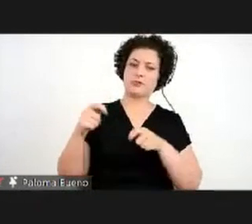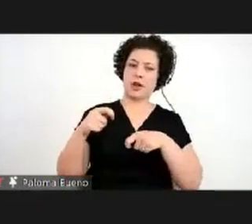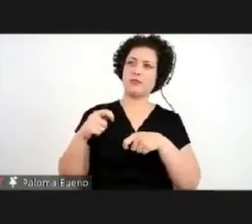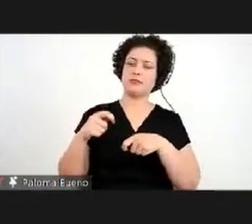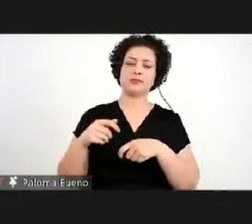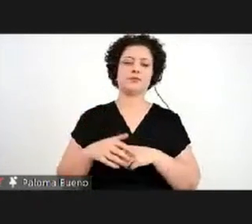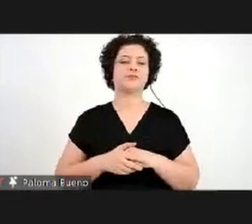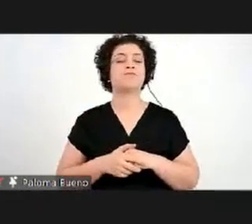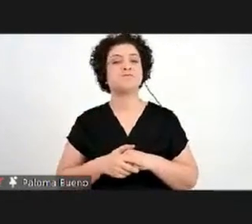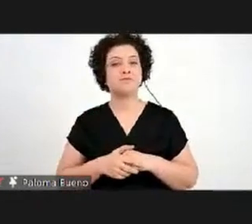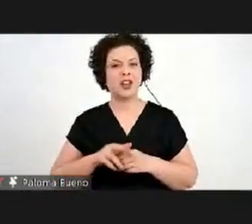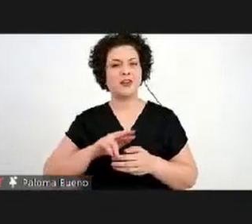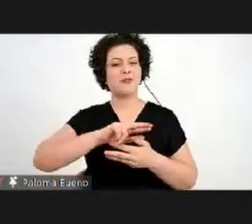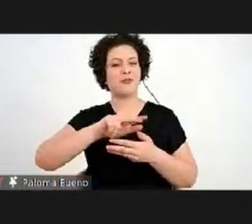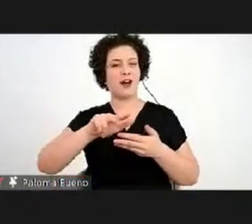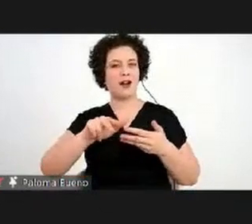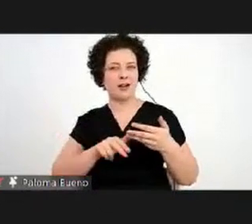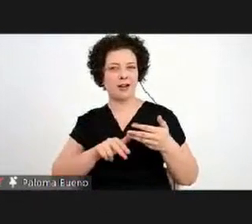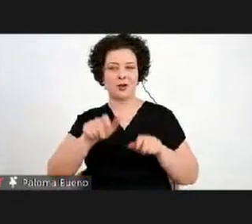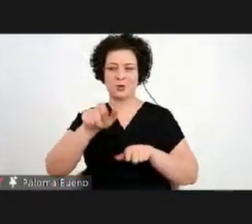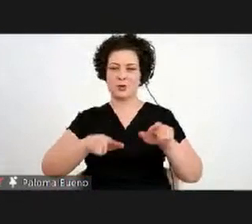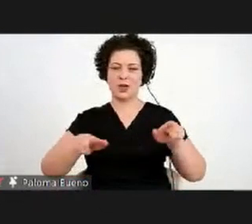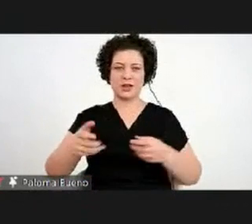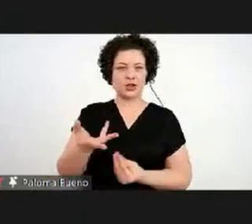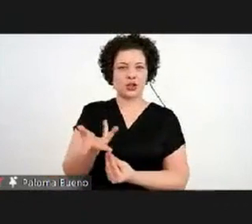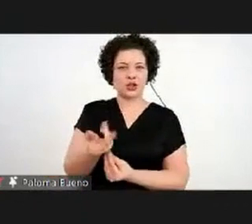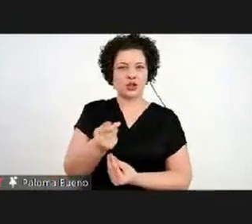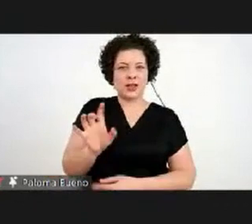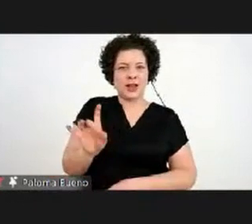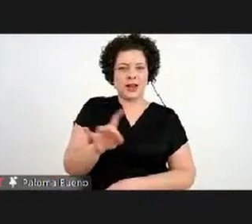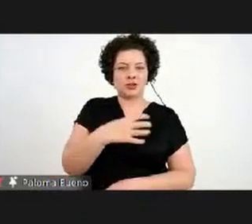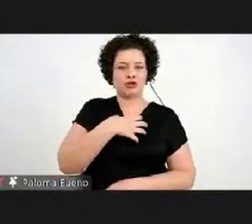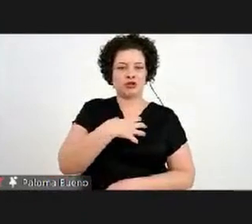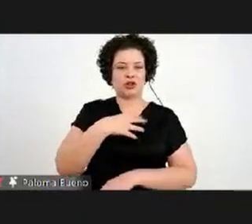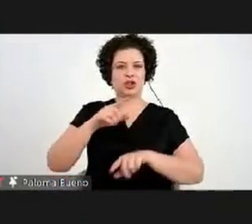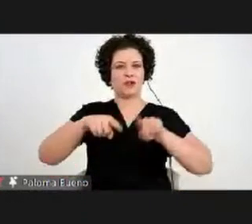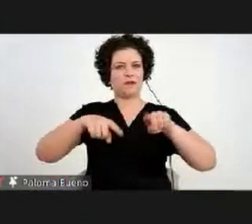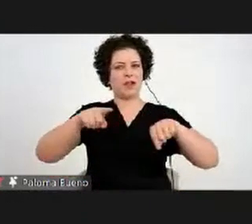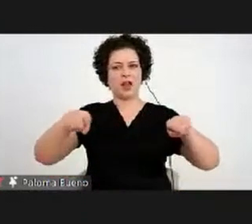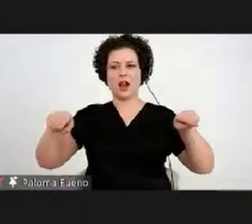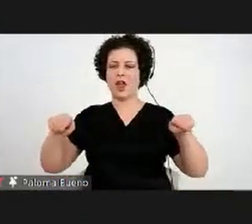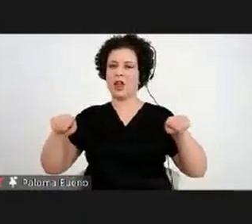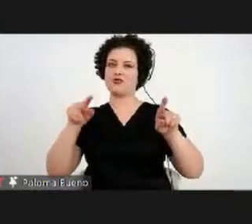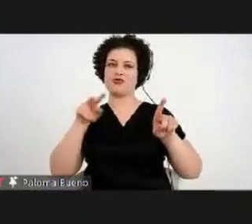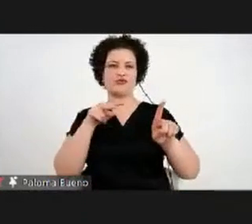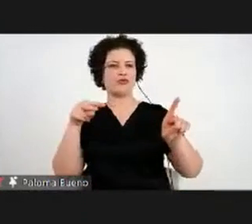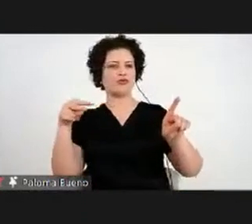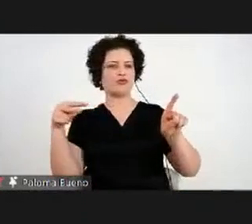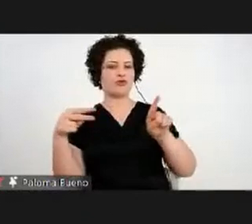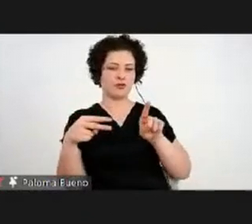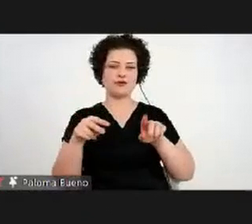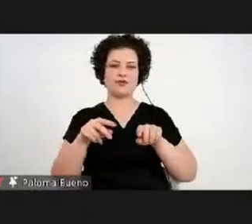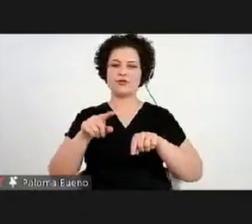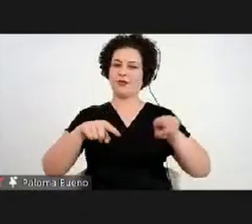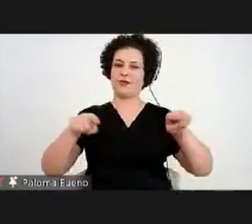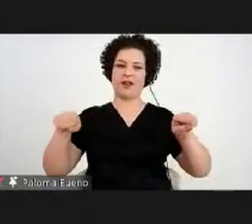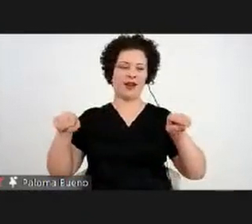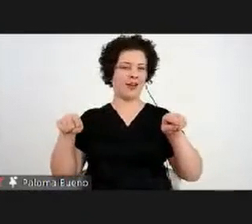Então, são vários artistas, cada um com uma maneira diferente de olhar e, entre aspas,